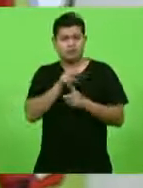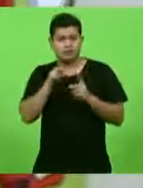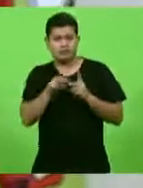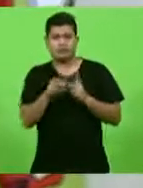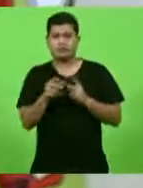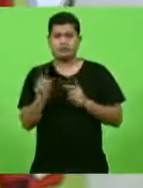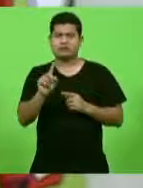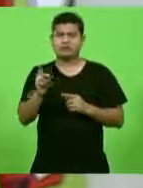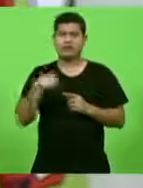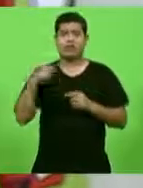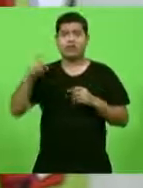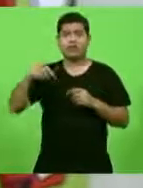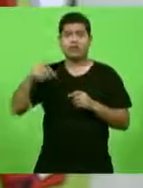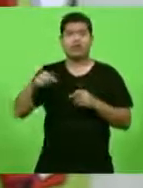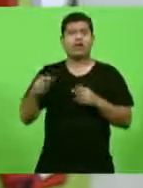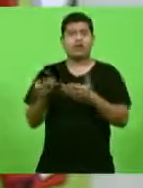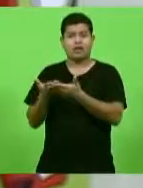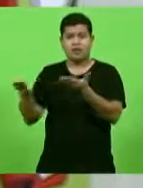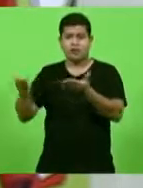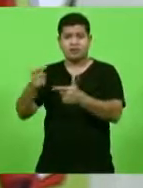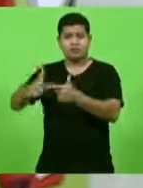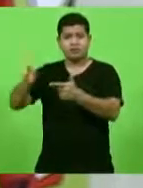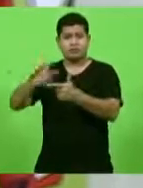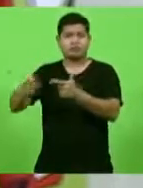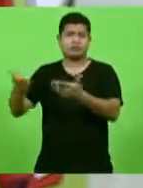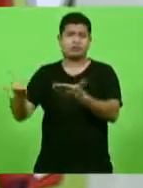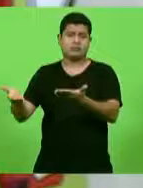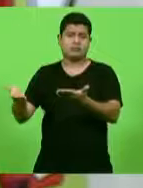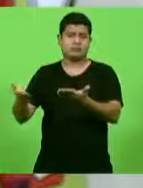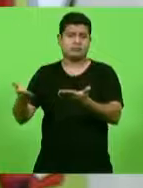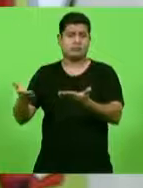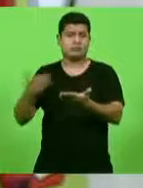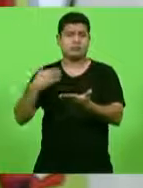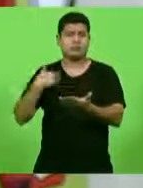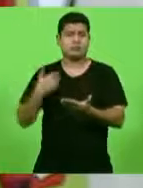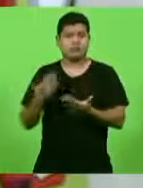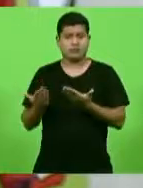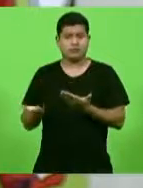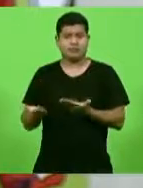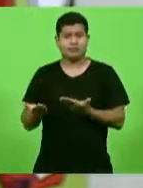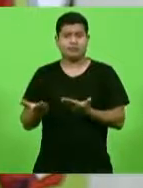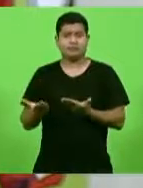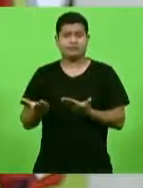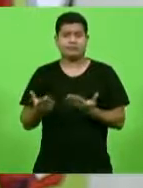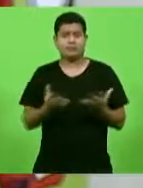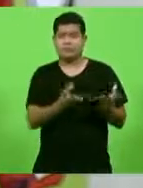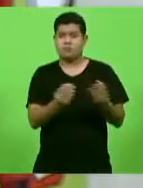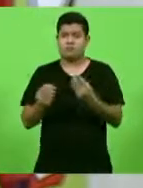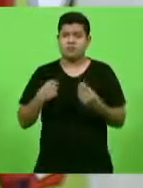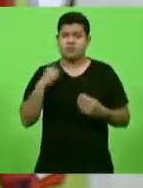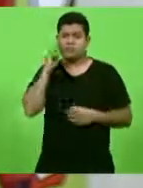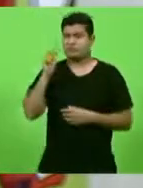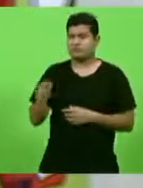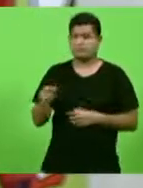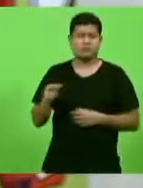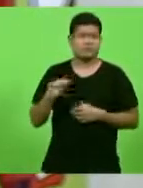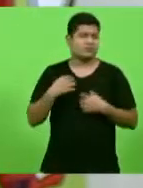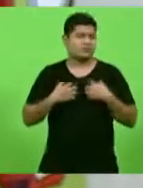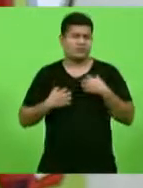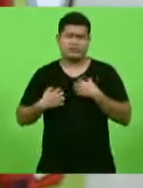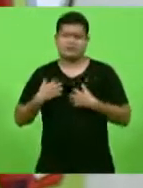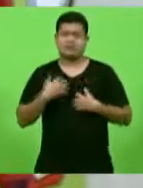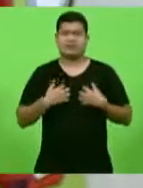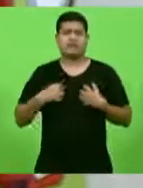causa gigantesca que transcende, senhor presidente, que eleva o coração de muitas pessoas e nós precisamos nos